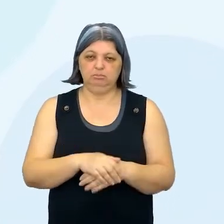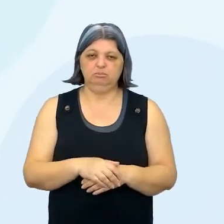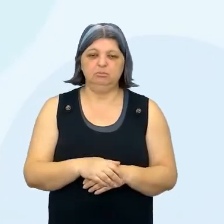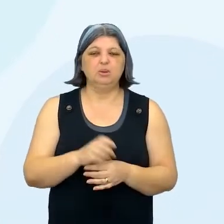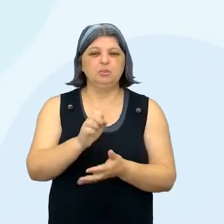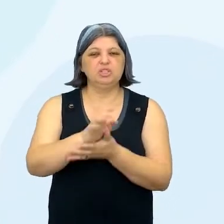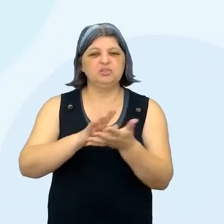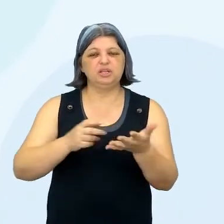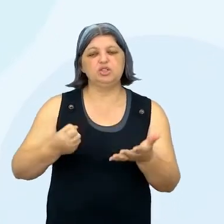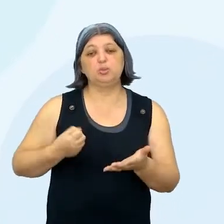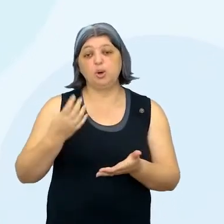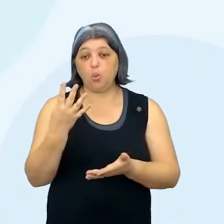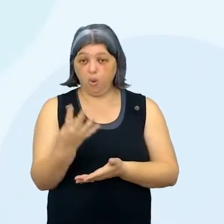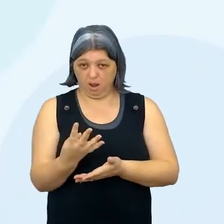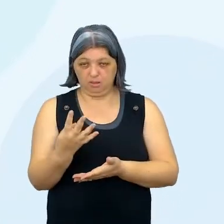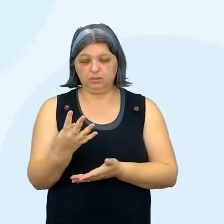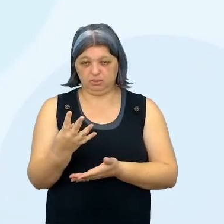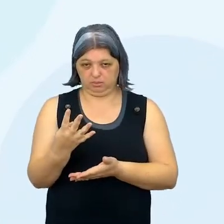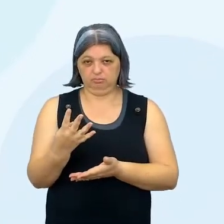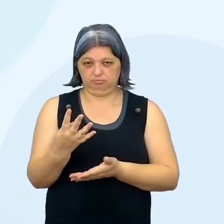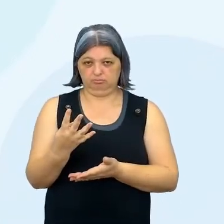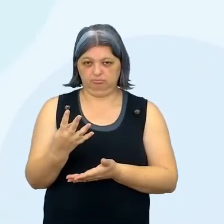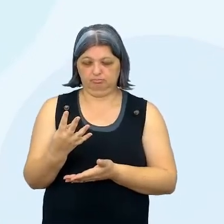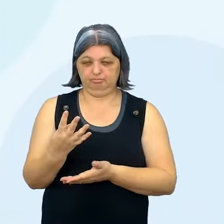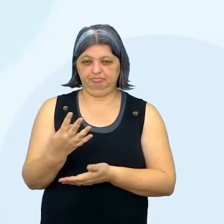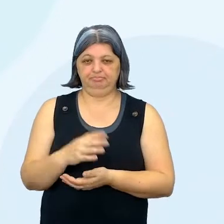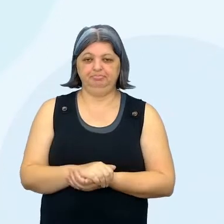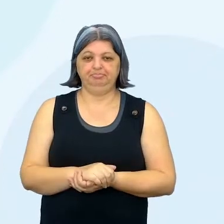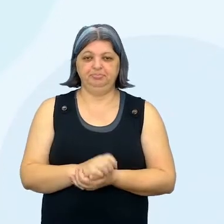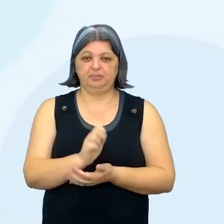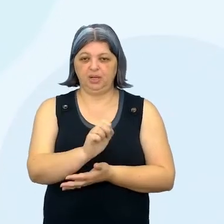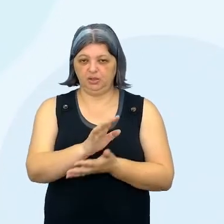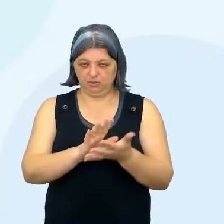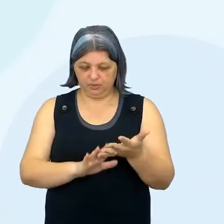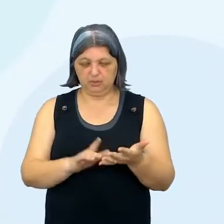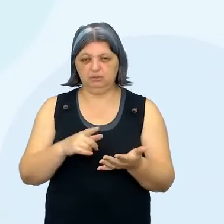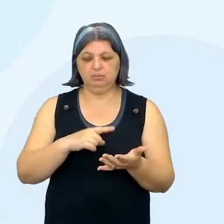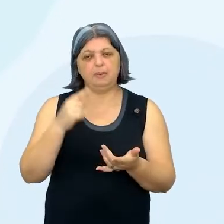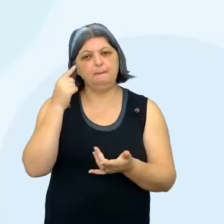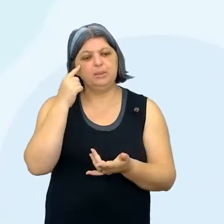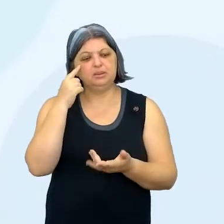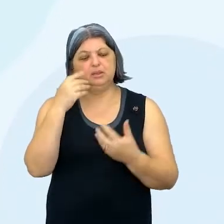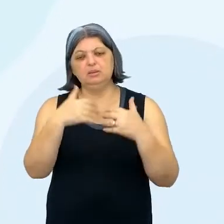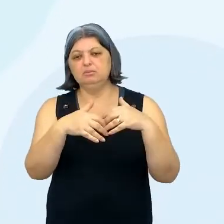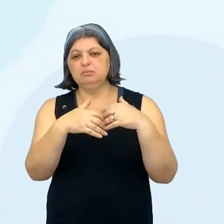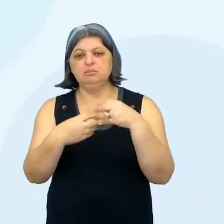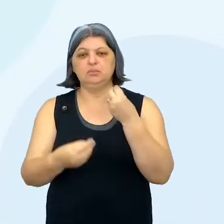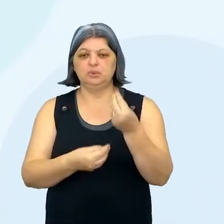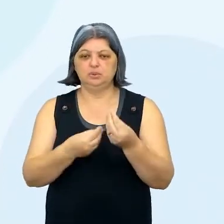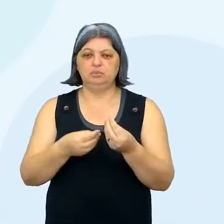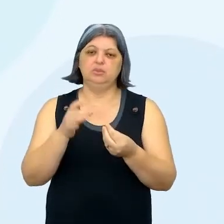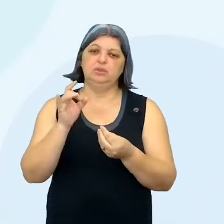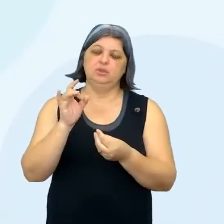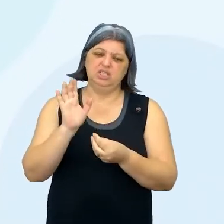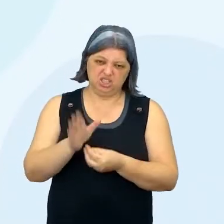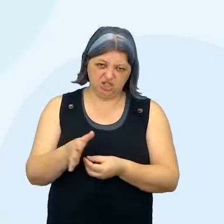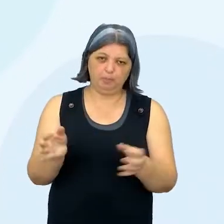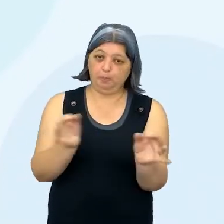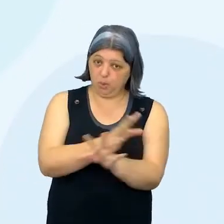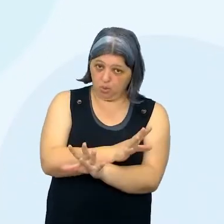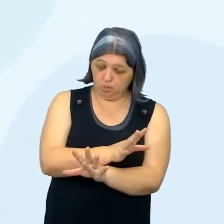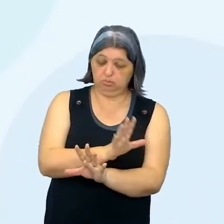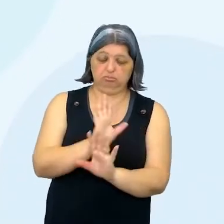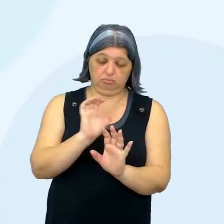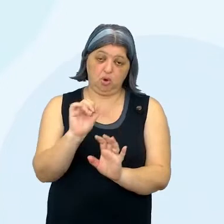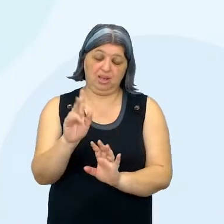4, acho que das últimas aulas da atividade número 4, né, para que vocês já fossem pensando. Se você já pensou, só alegria. Se você ainda